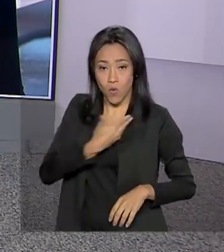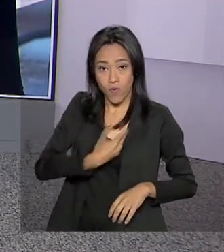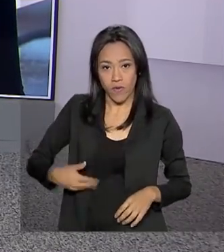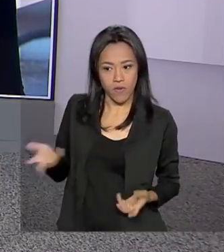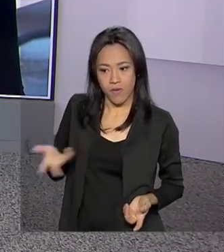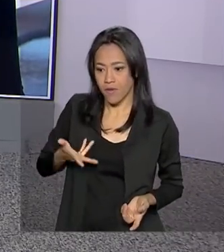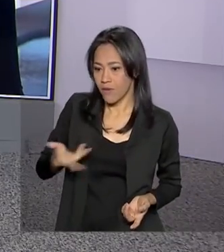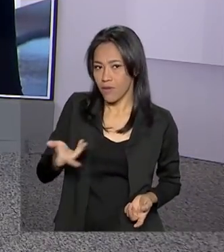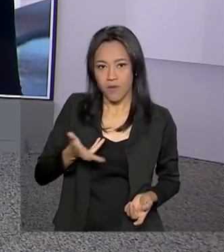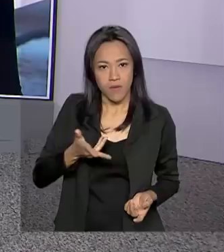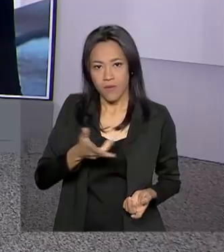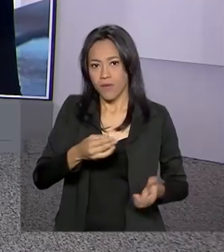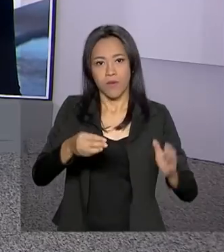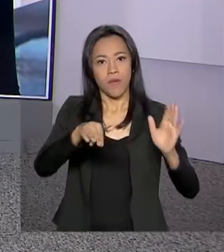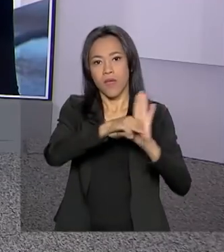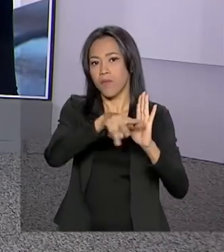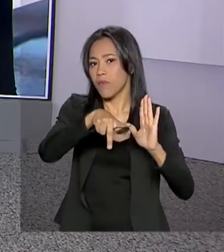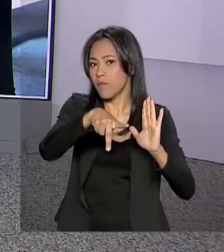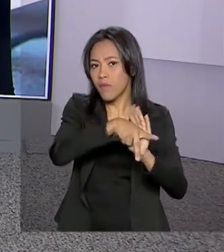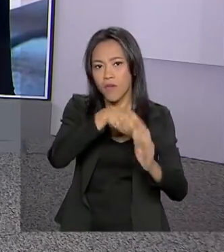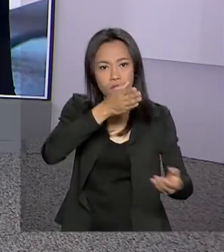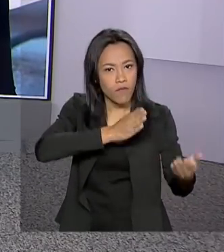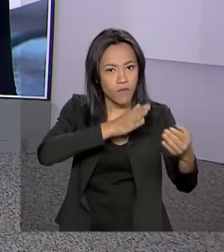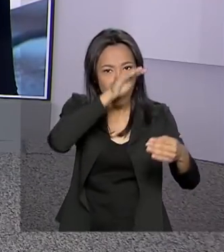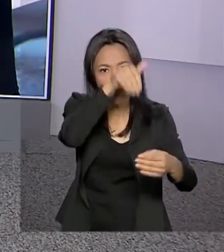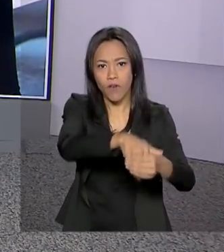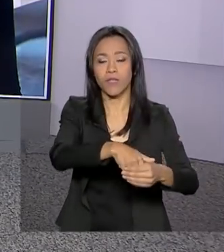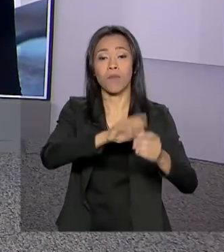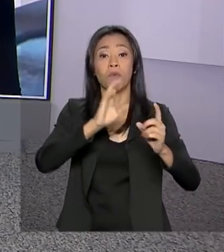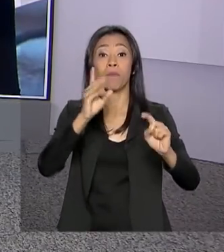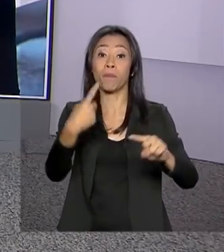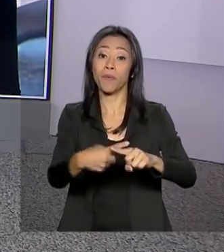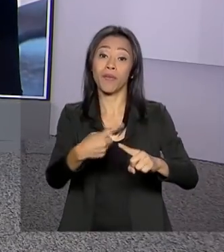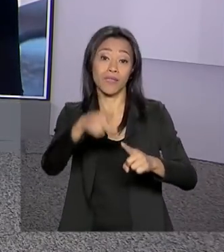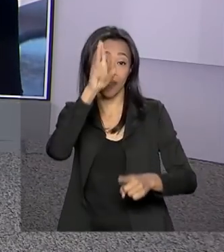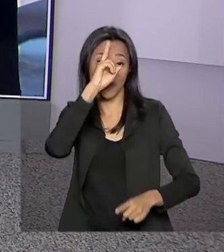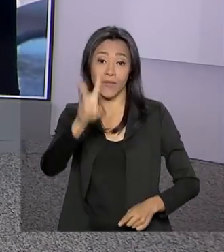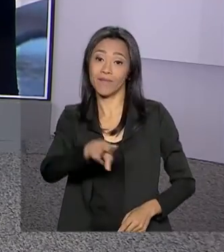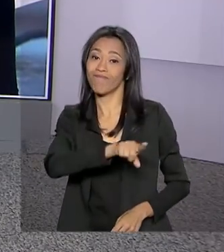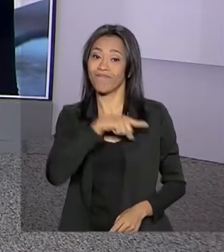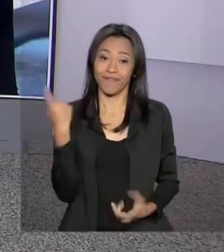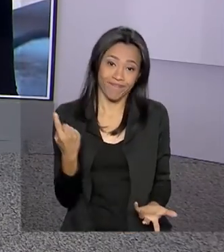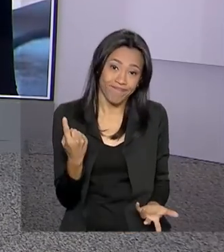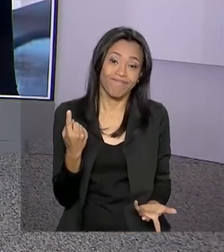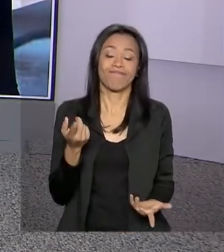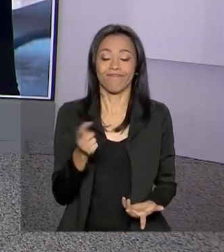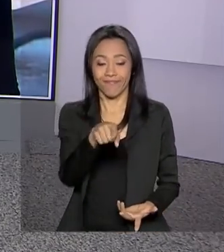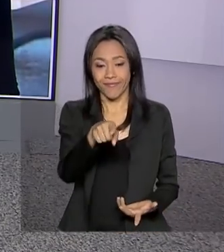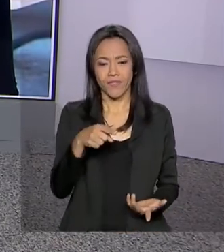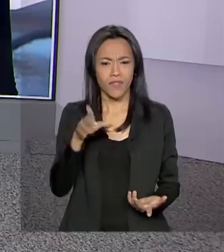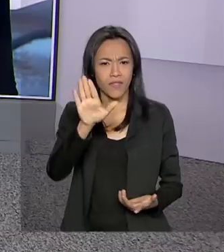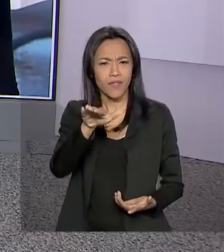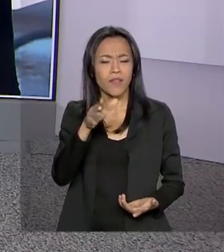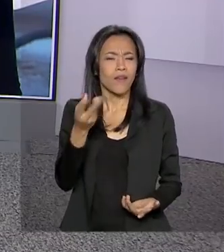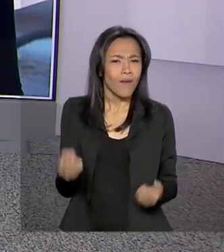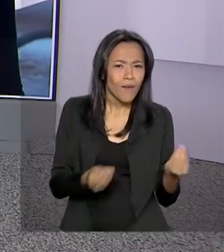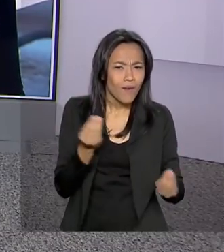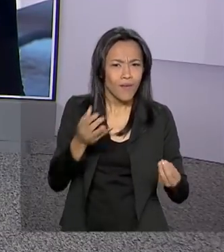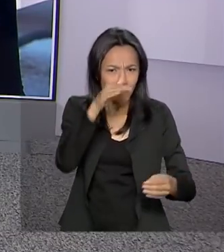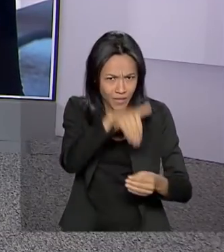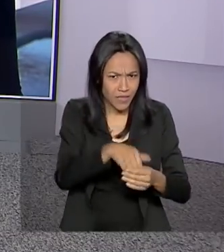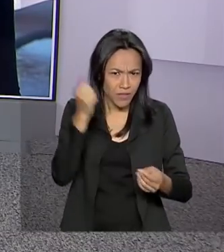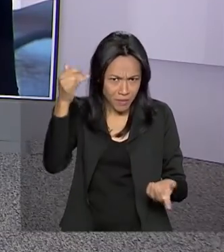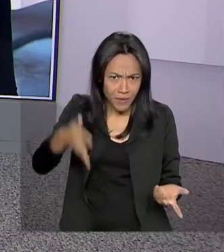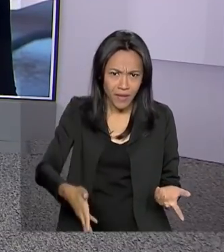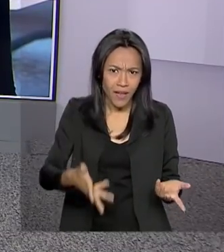medidas provisórias que perdem a validade na segunda-feira. Vamos, então, conversar com a repórter Selma Dias. Oi, Selma. Na Câmara, a votação foi pela